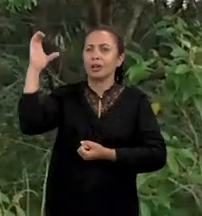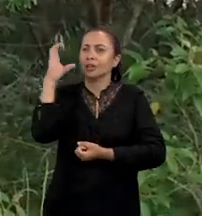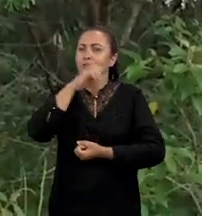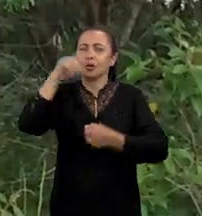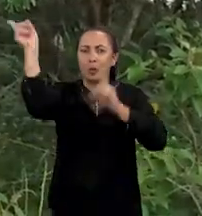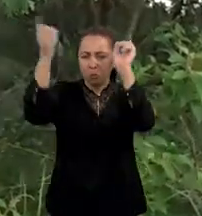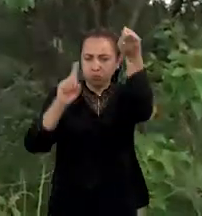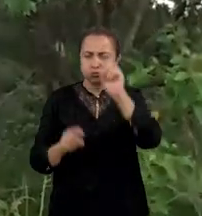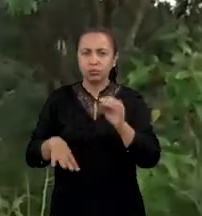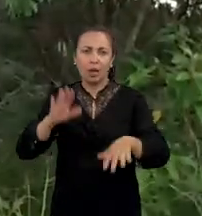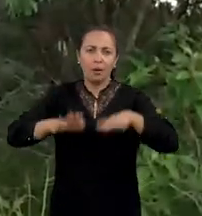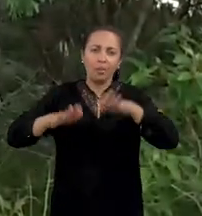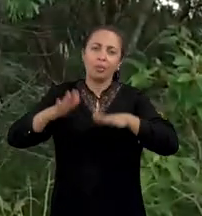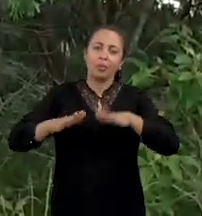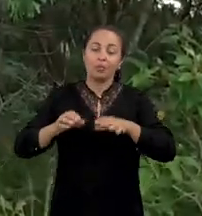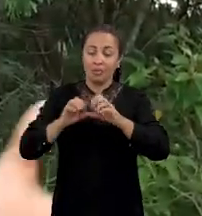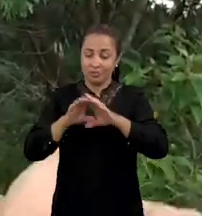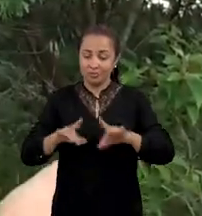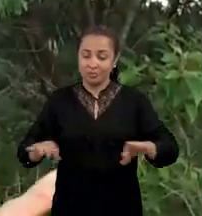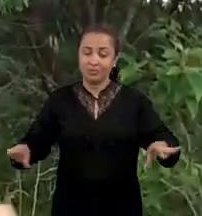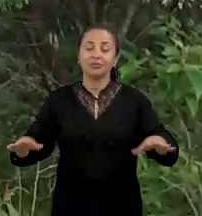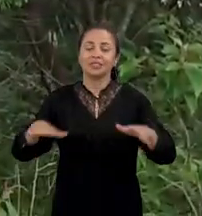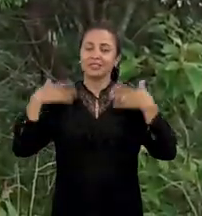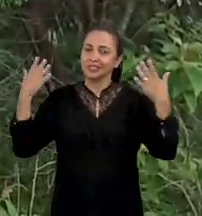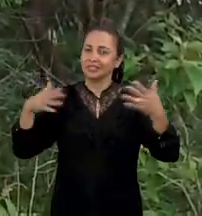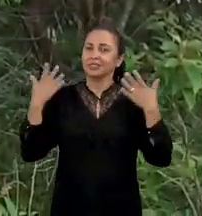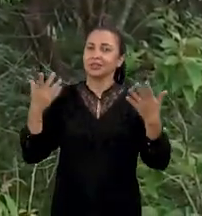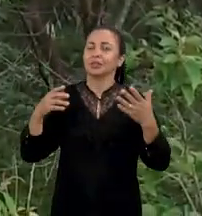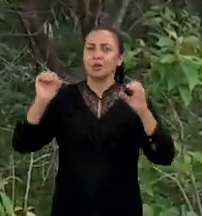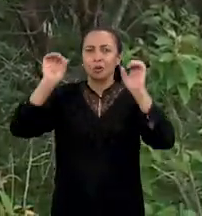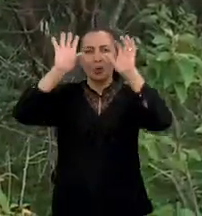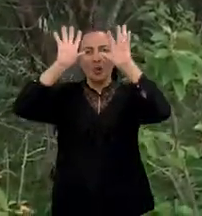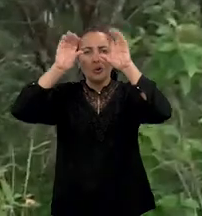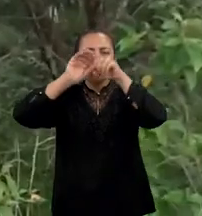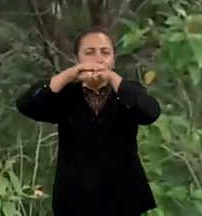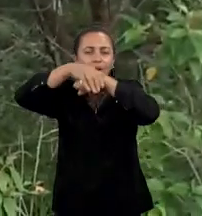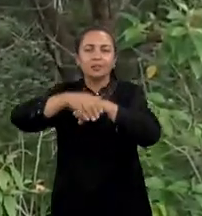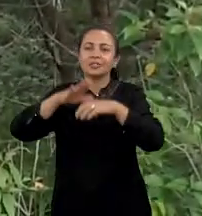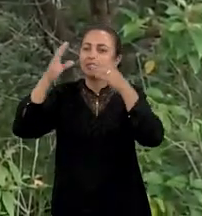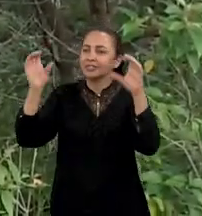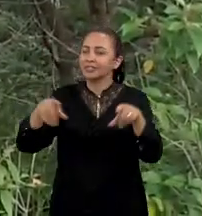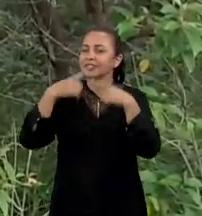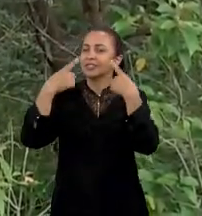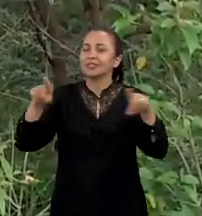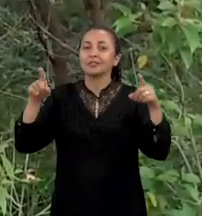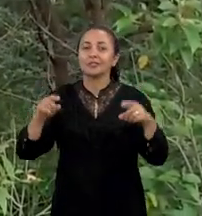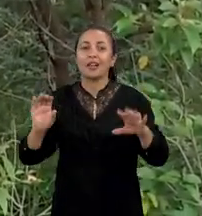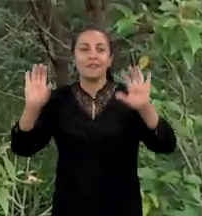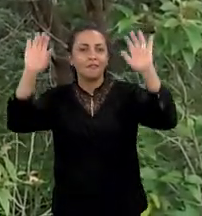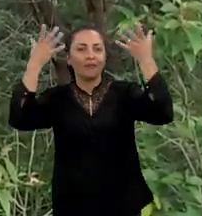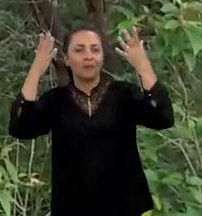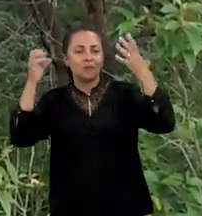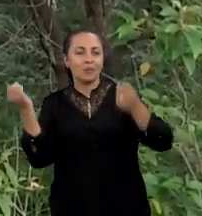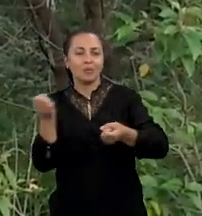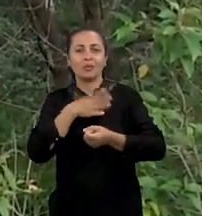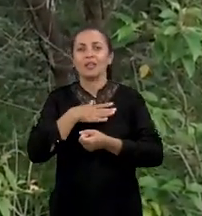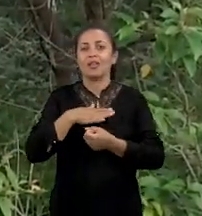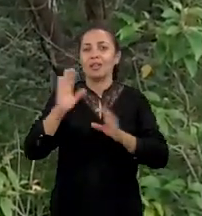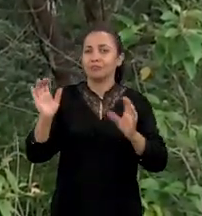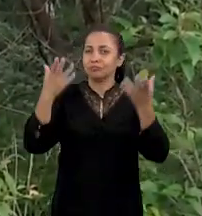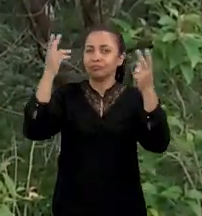aquece, do trovão que estremece, e esse chão com alegria. Dua noite de cantoria, com festejo e renovação,